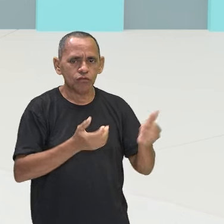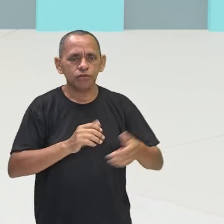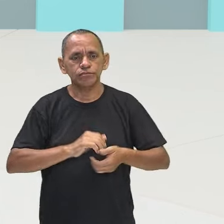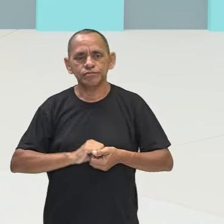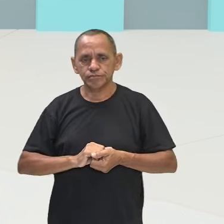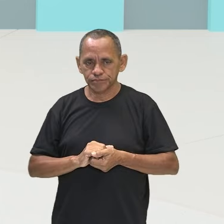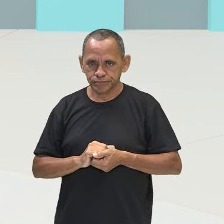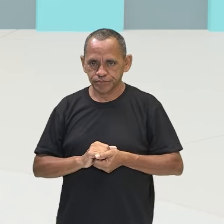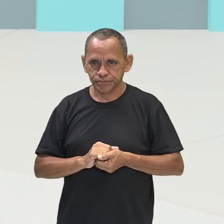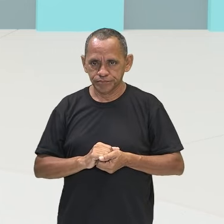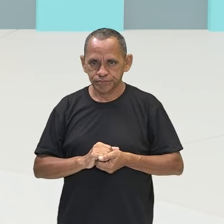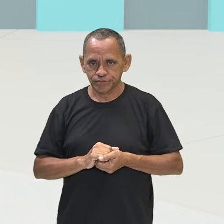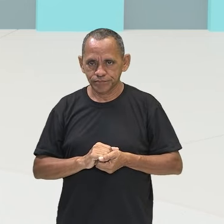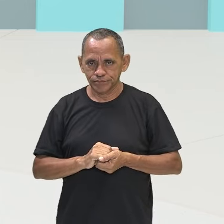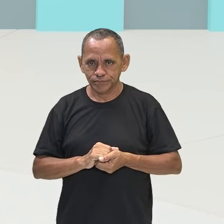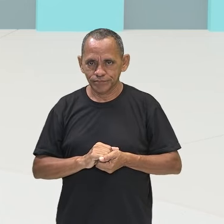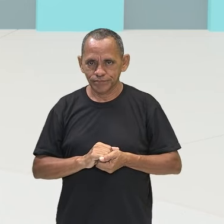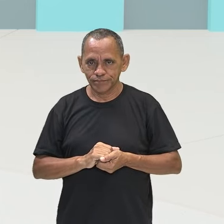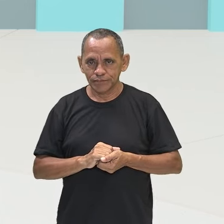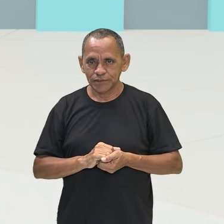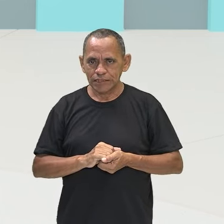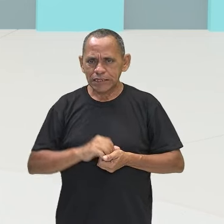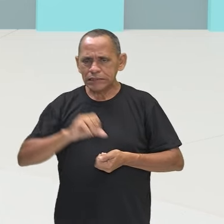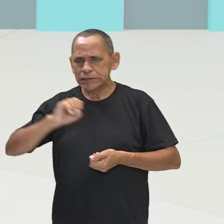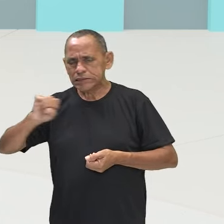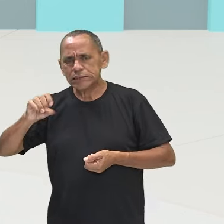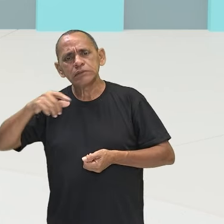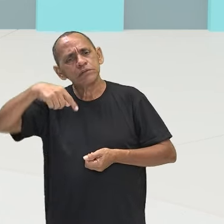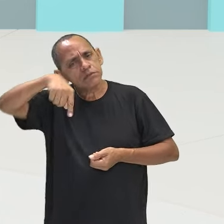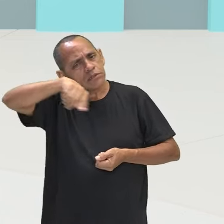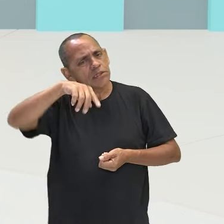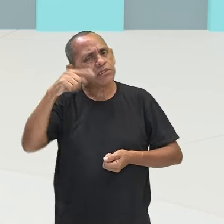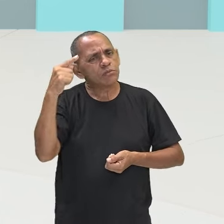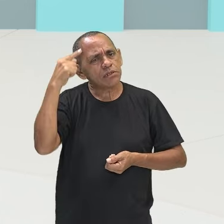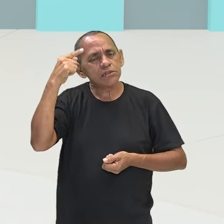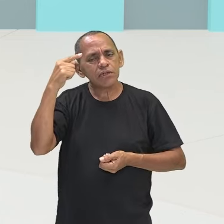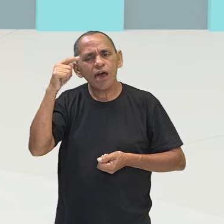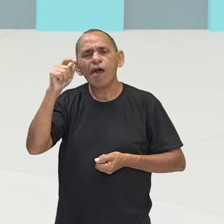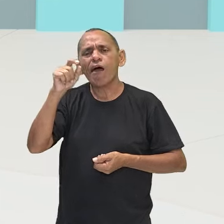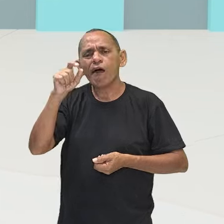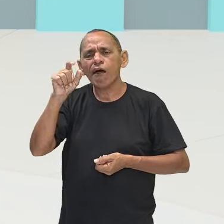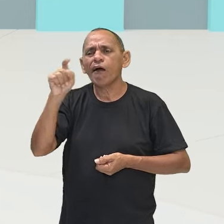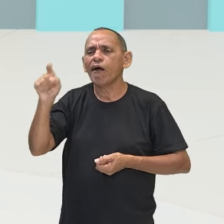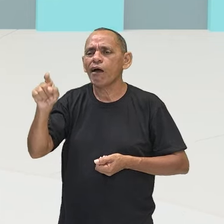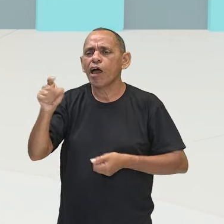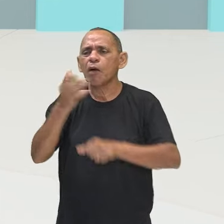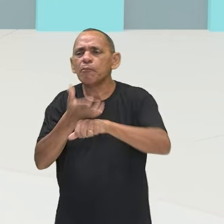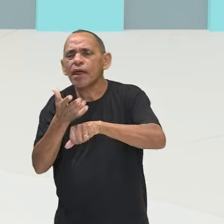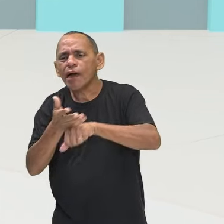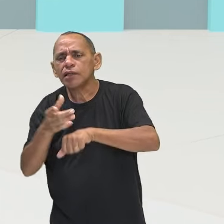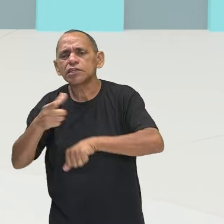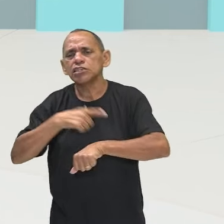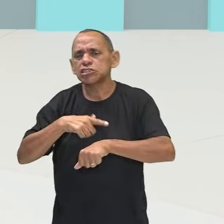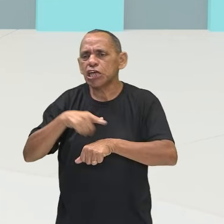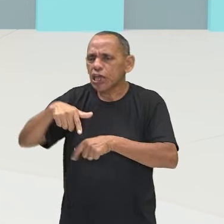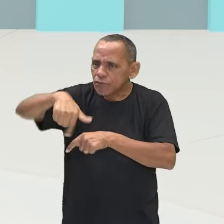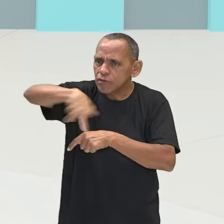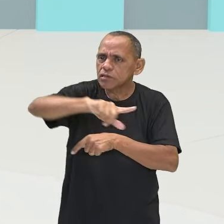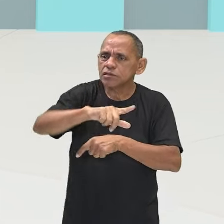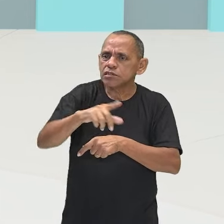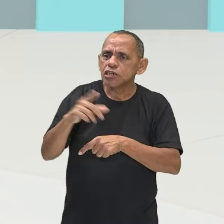Então, quando vocês pensarem o que vocês fazem no seu dia a dia, pensem nessa questão